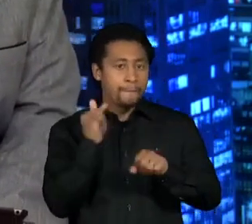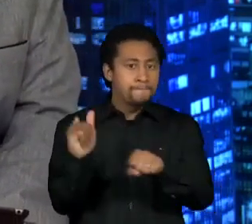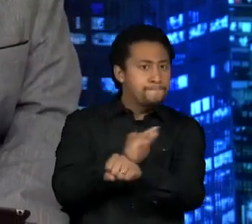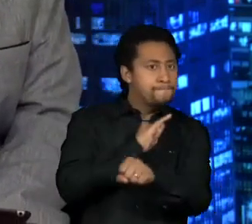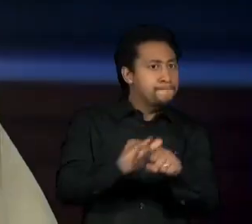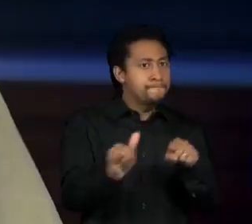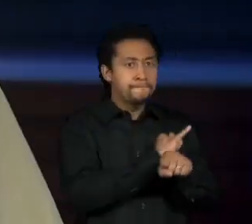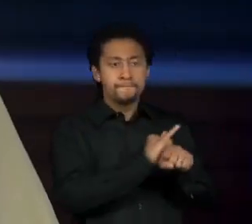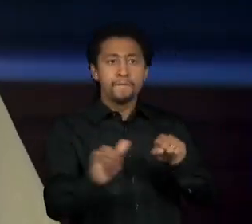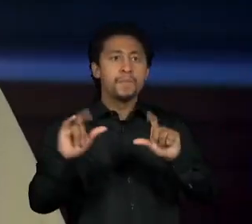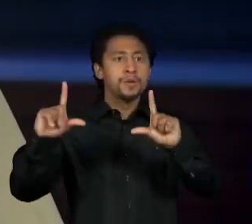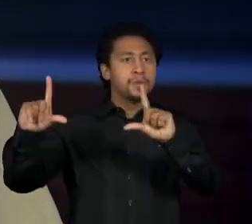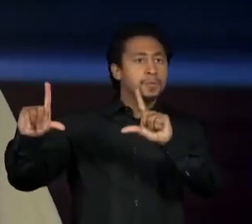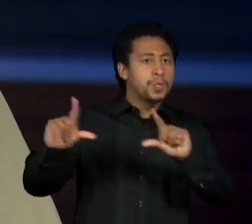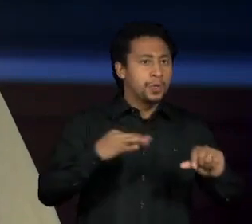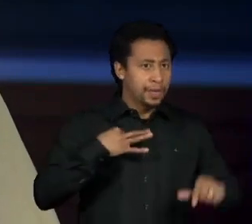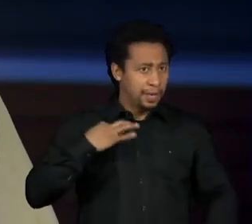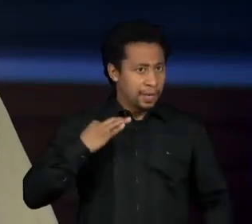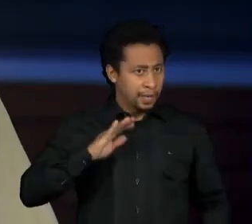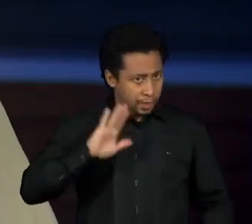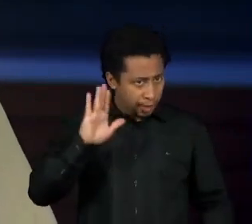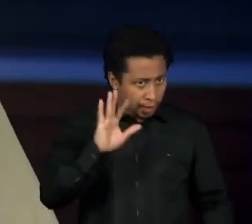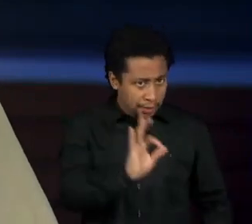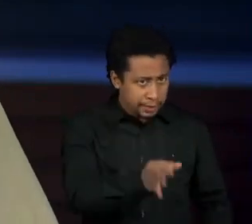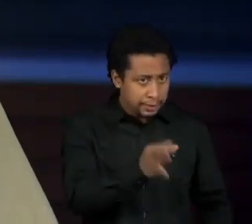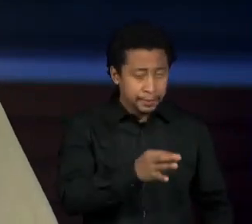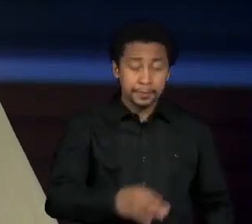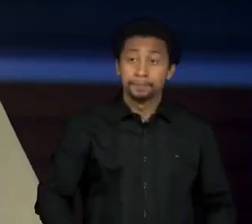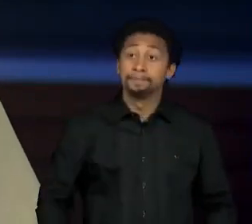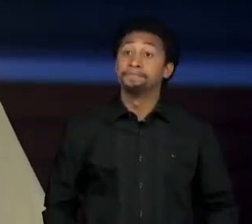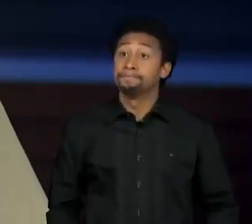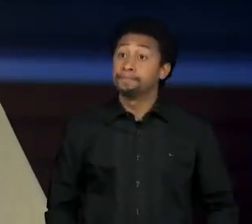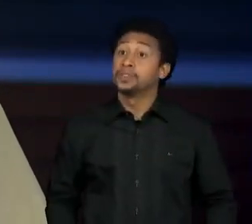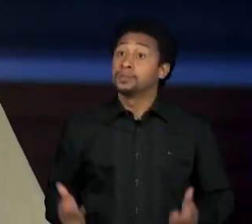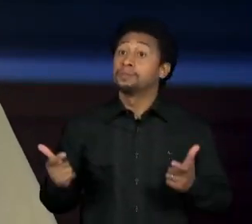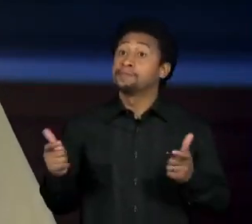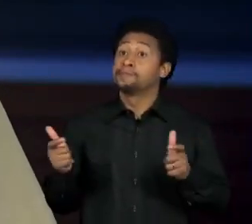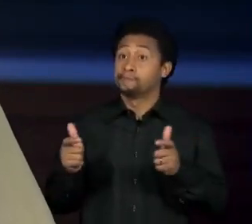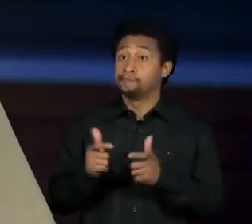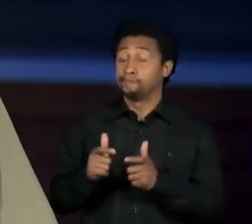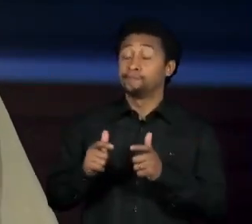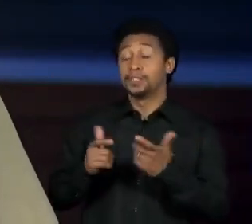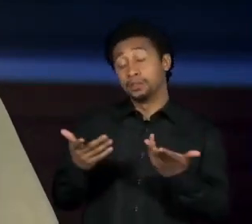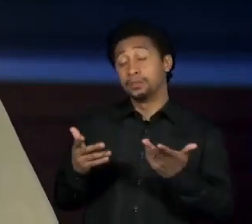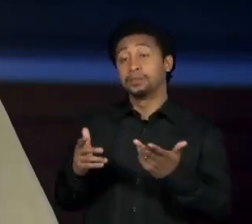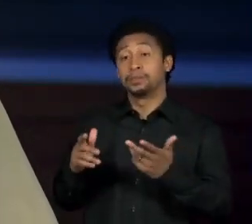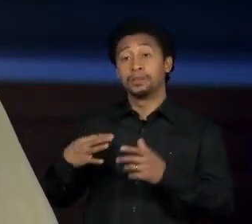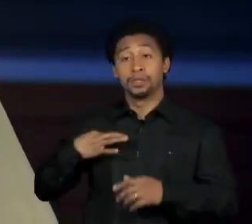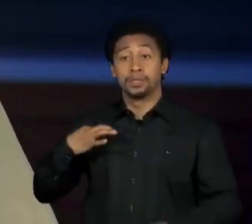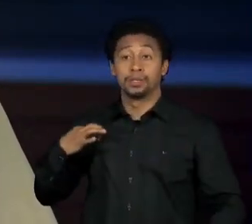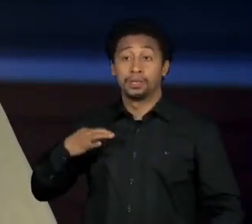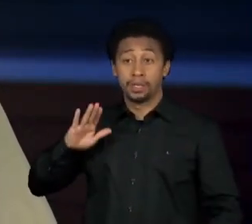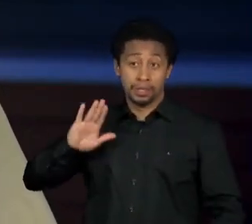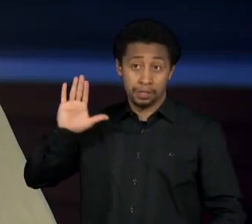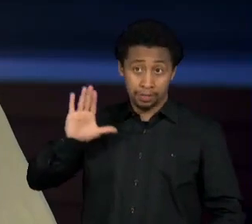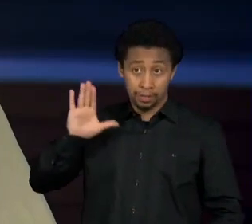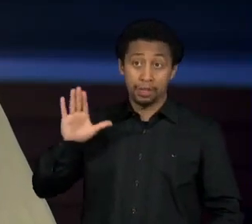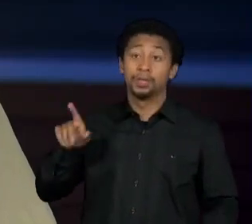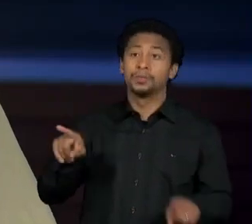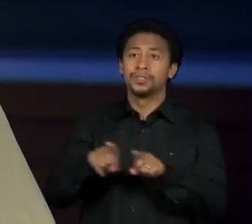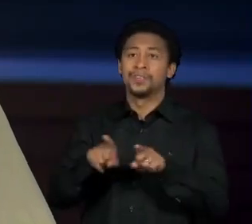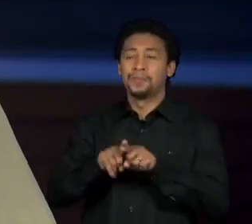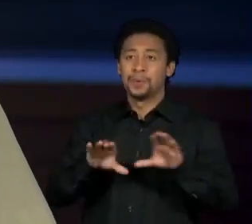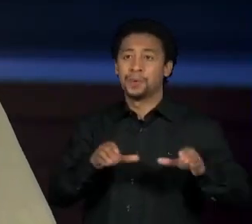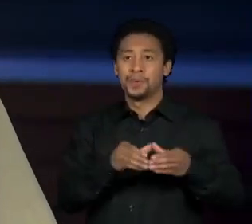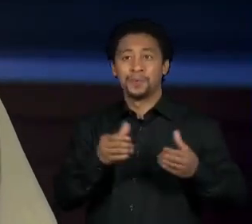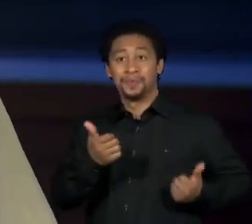É, acho que existe uma expectativa de que com a redução de possibilidades e uma agregação de nomes em torno do Lula e de